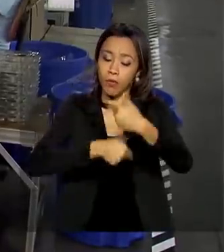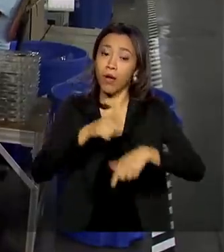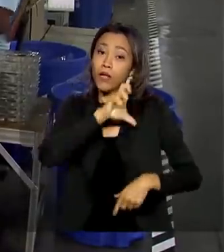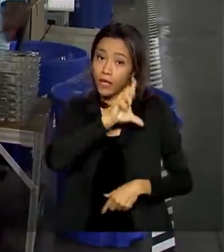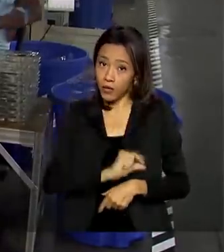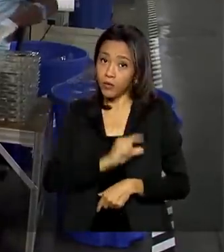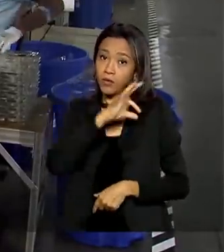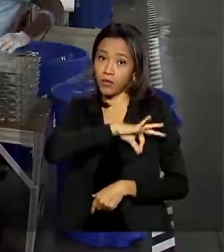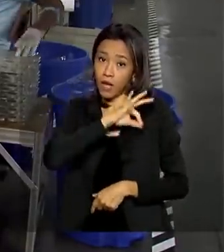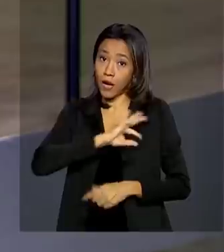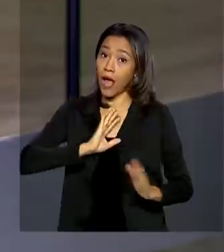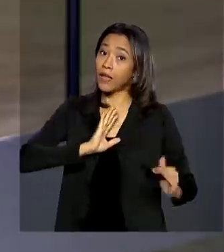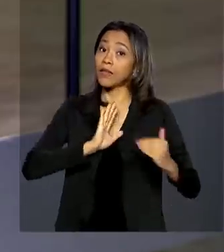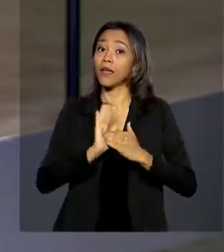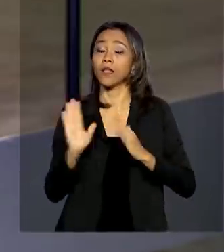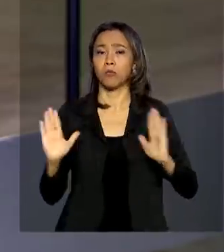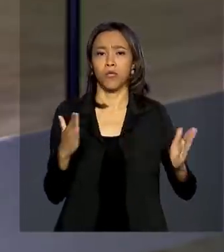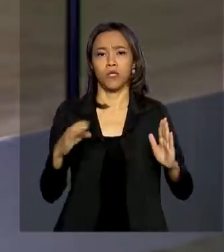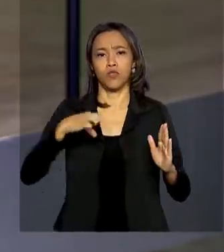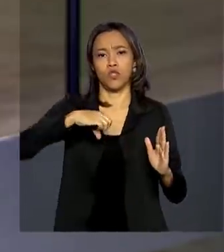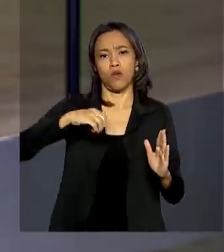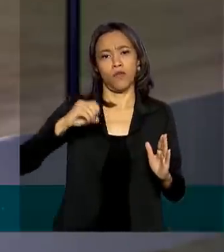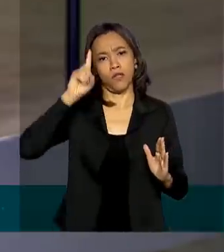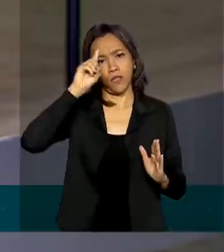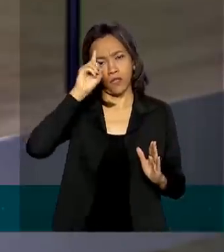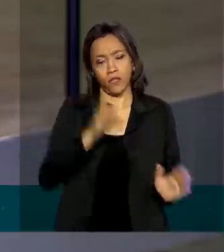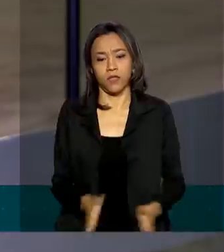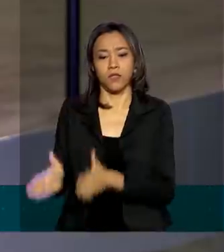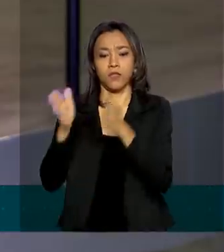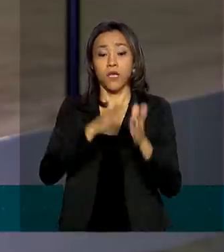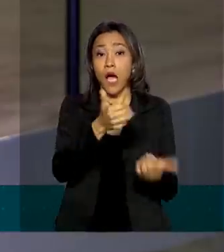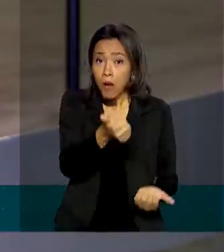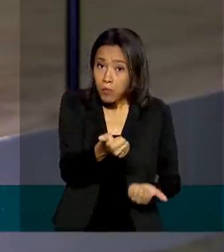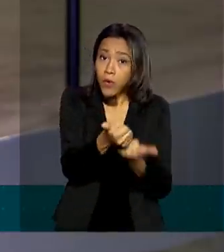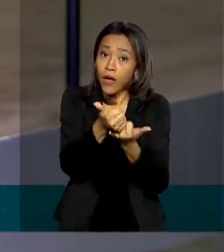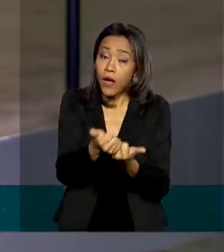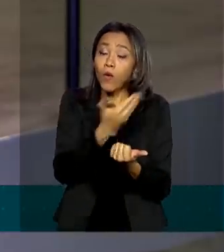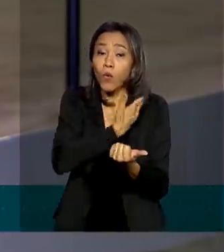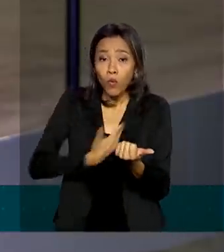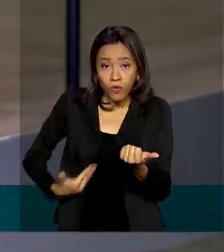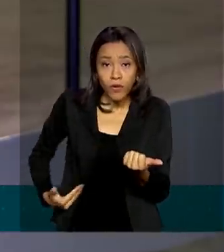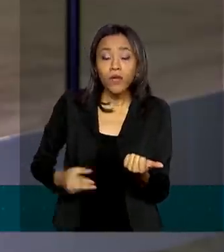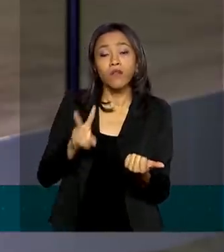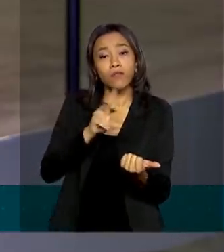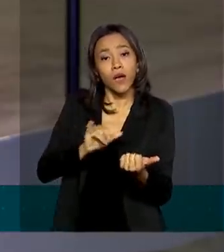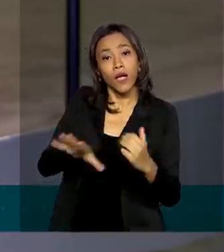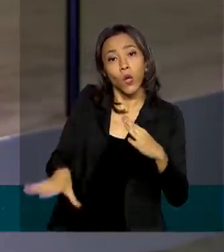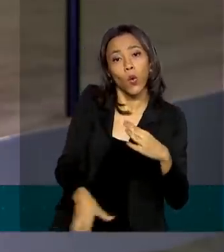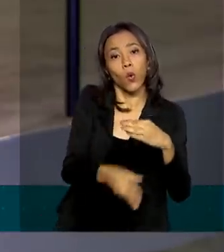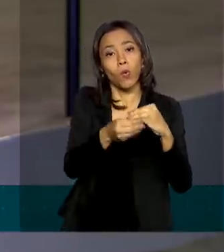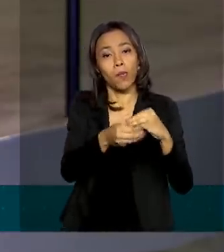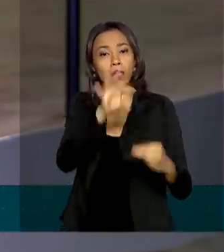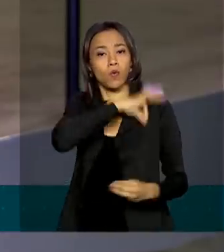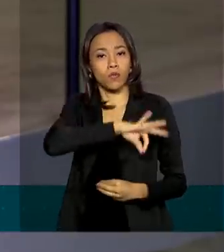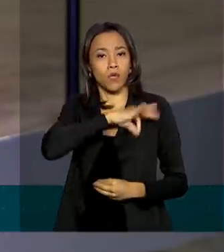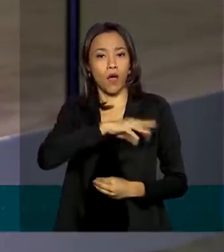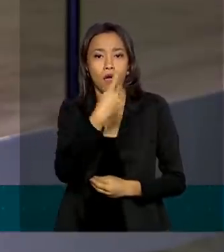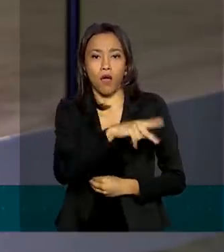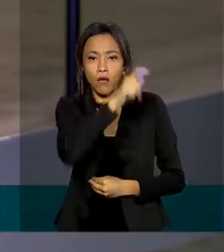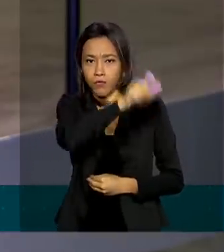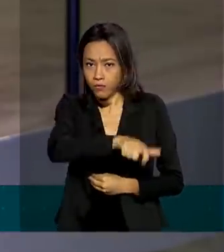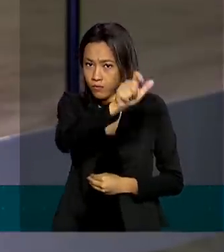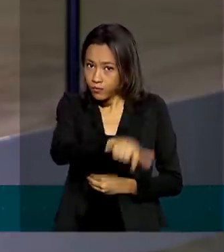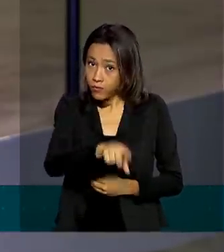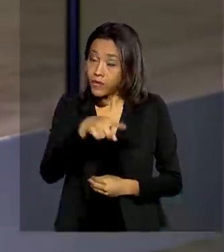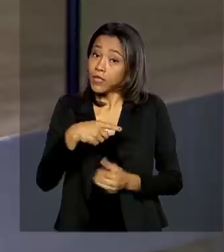a 90 dias. Para amparar o trabalhador, o governo vai complementar parte do salário do empregado com base no valor do